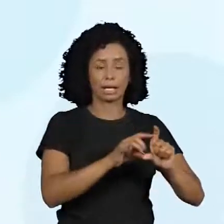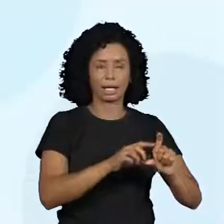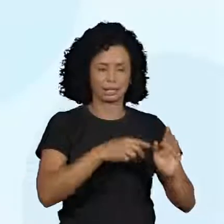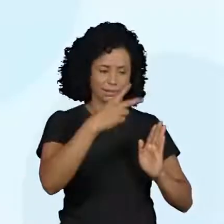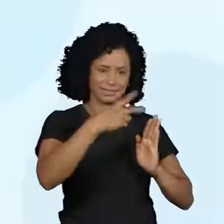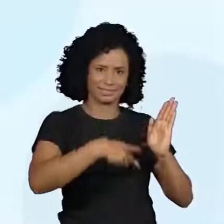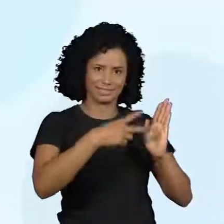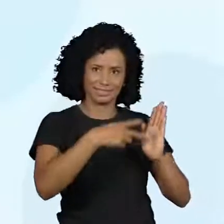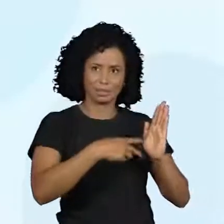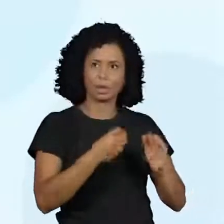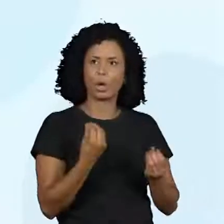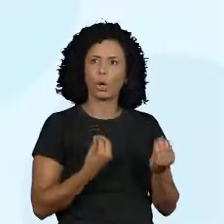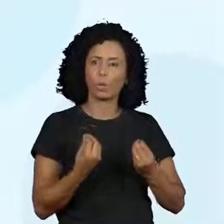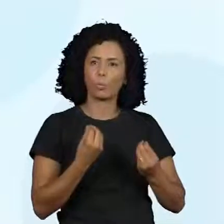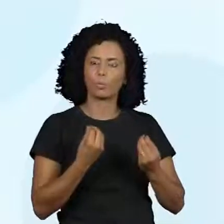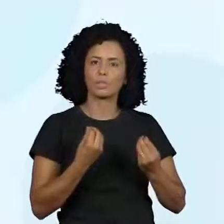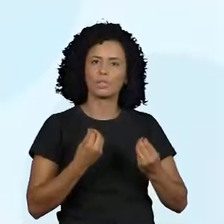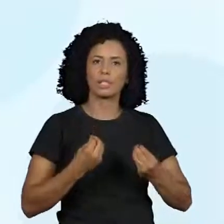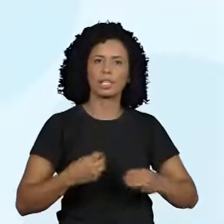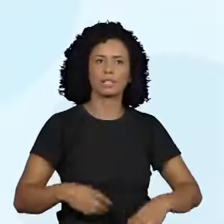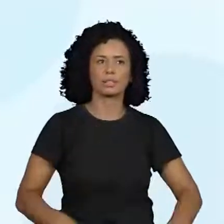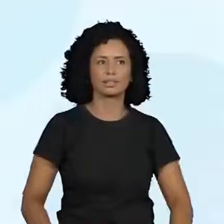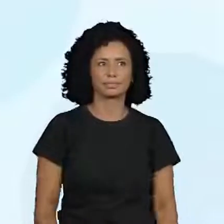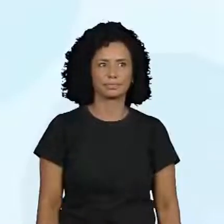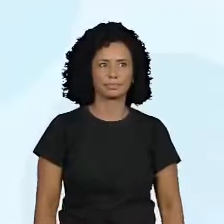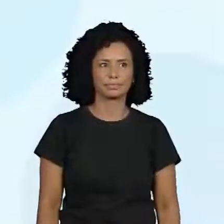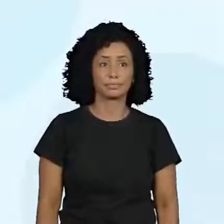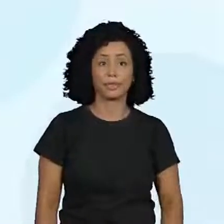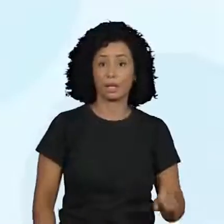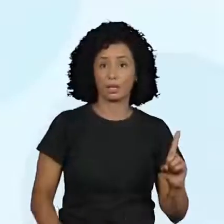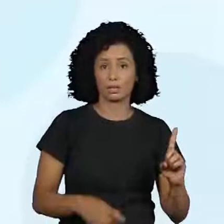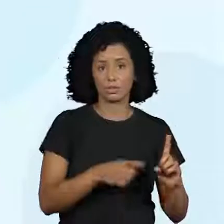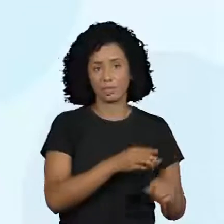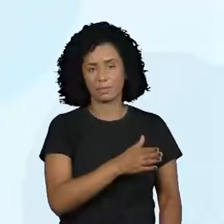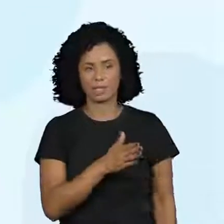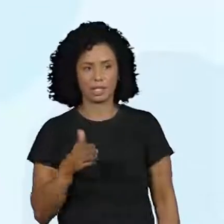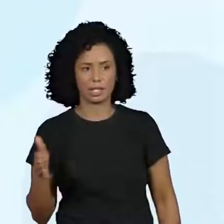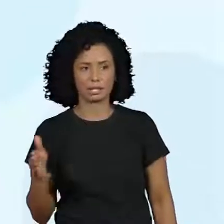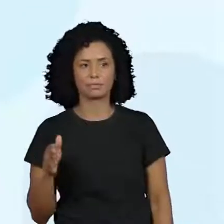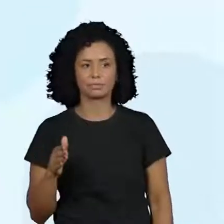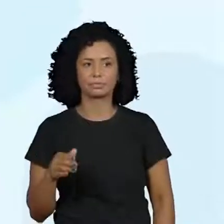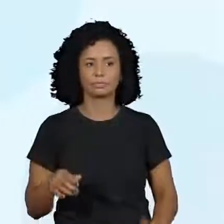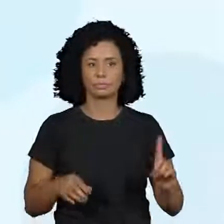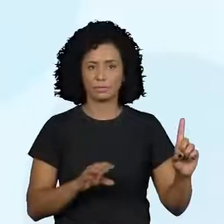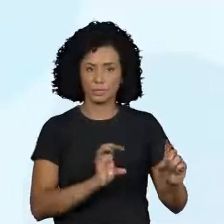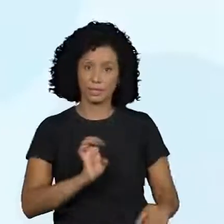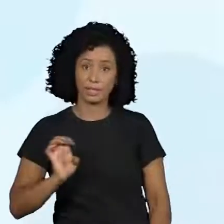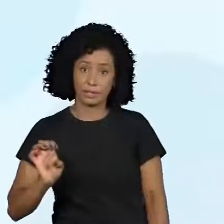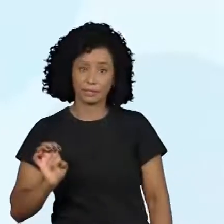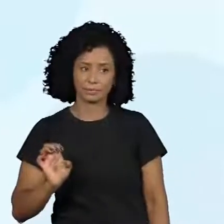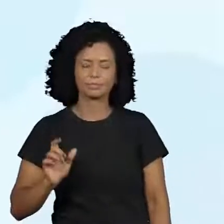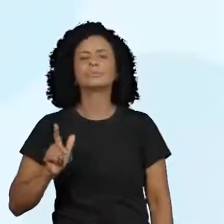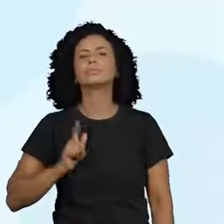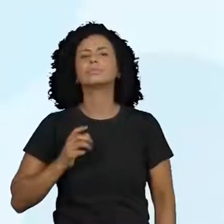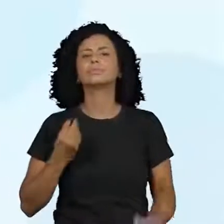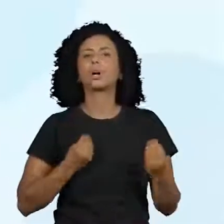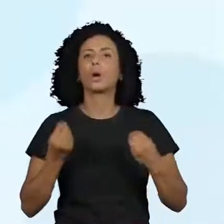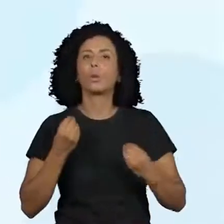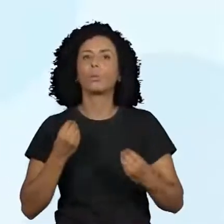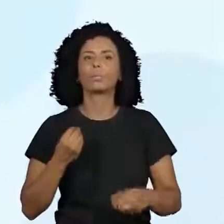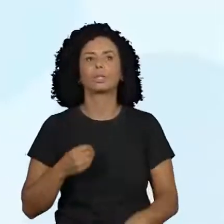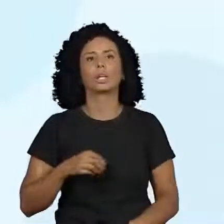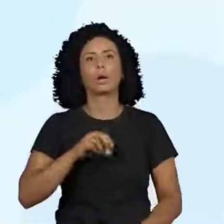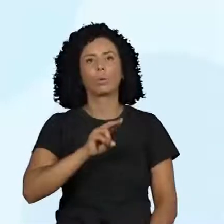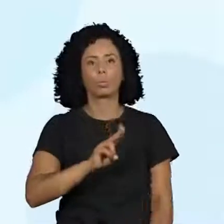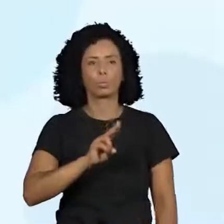da direita para a esquerda, eu tenho a unidade, a dezena, a centena, unidade de milhar,